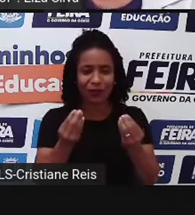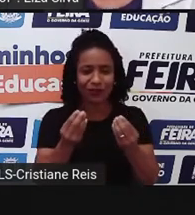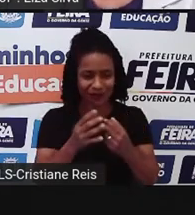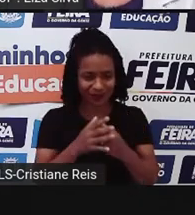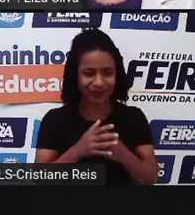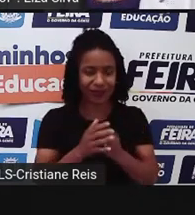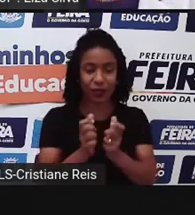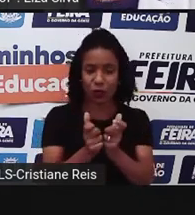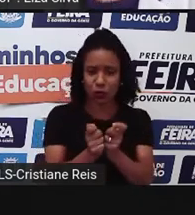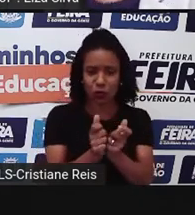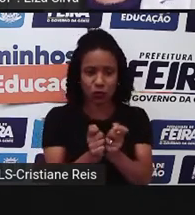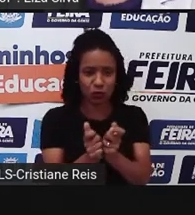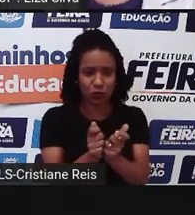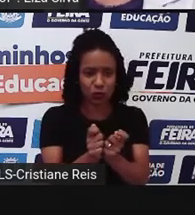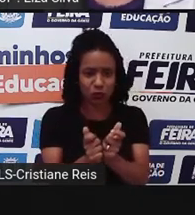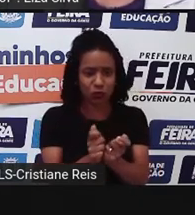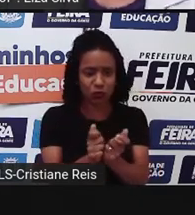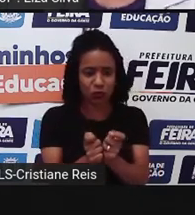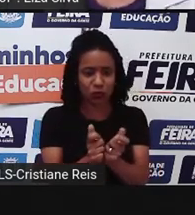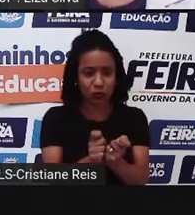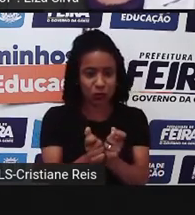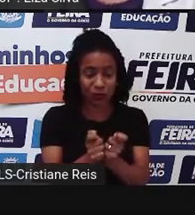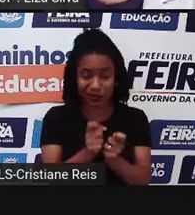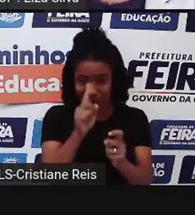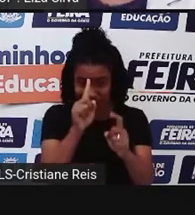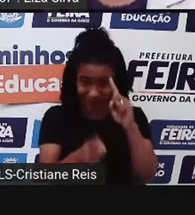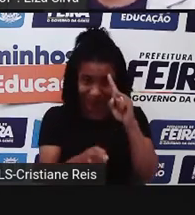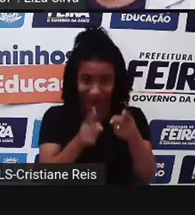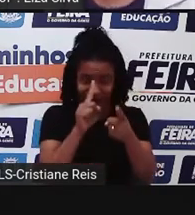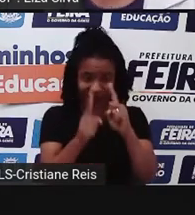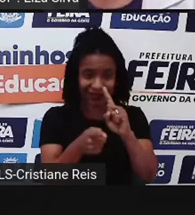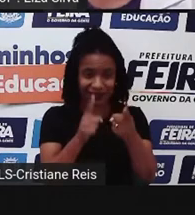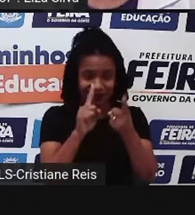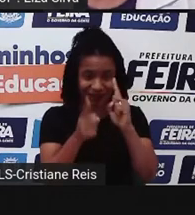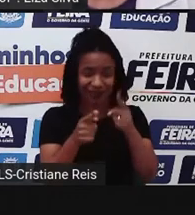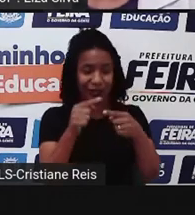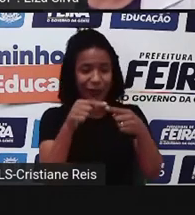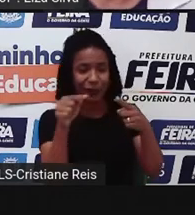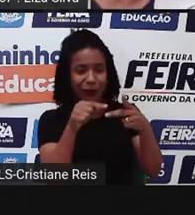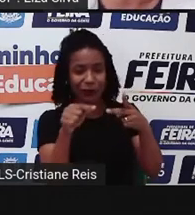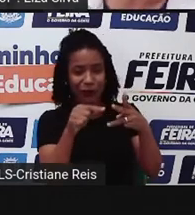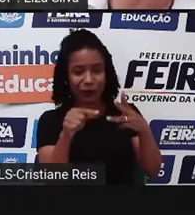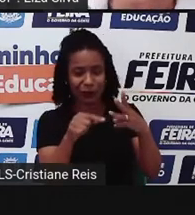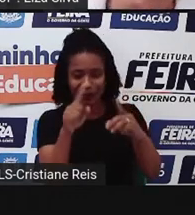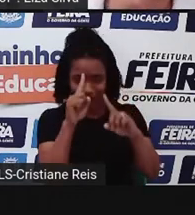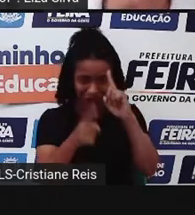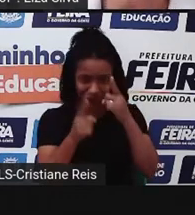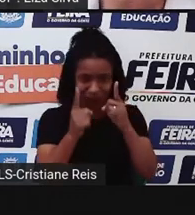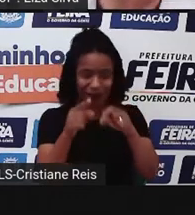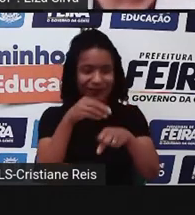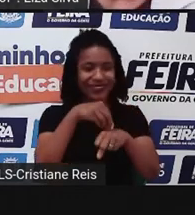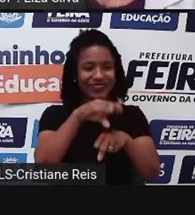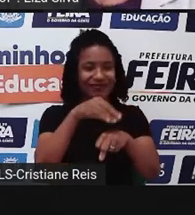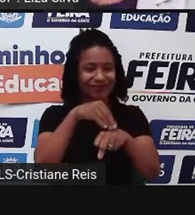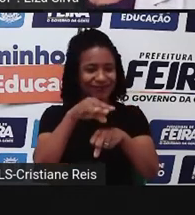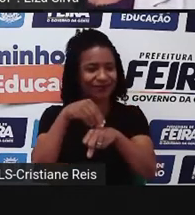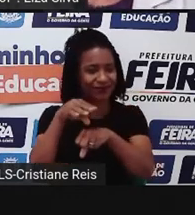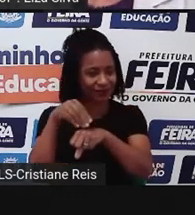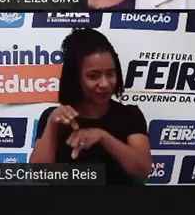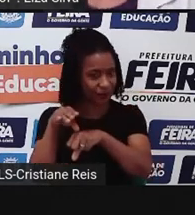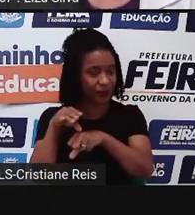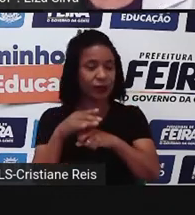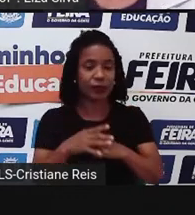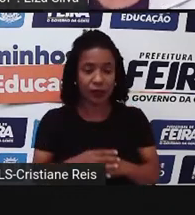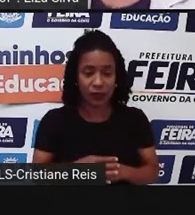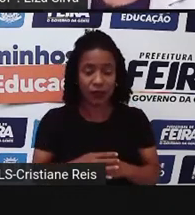jogo, to give instructions, o tempo todo, são dadas instruções. E o